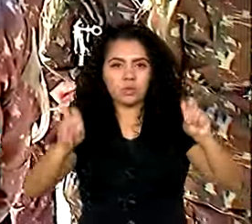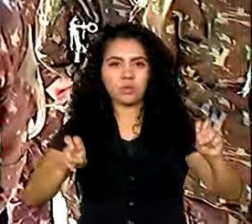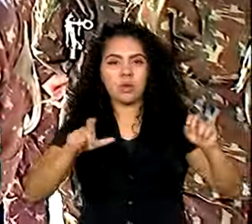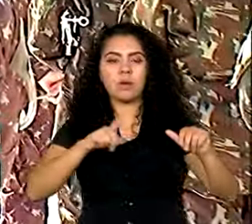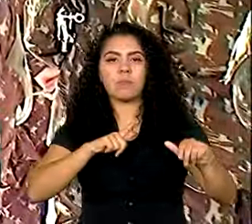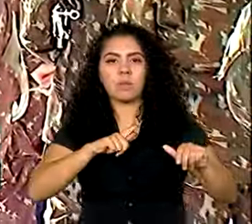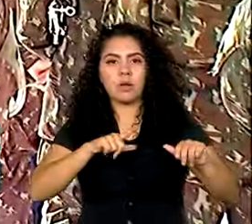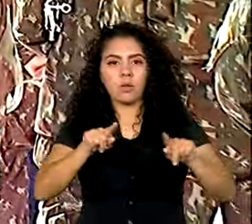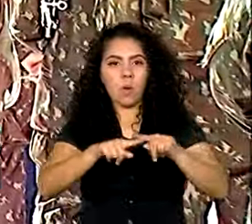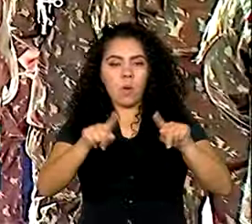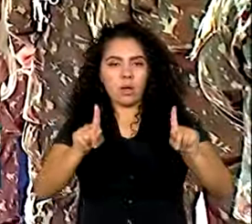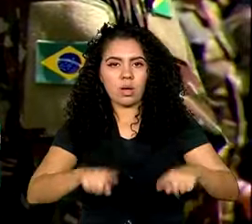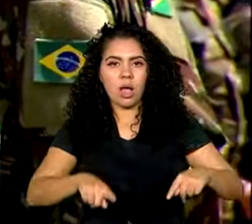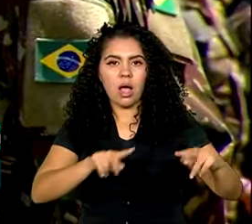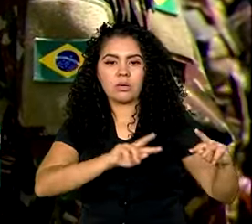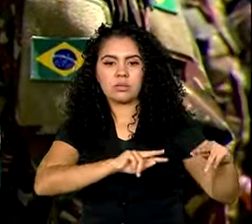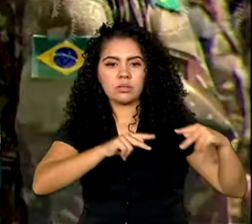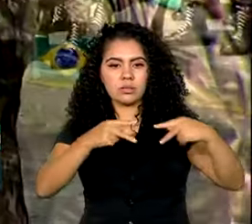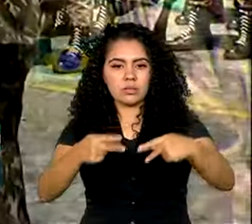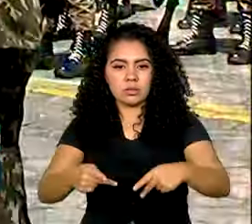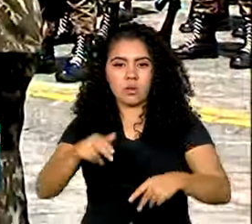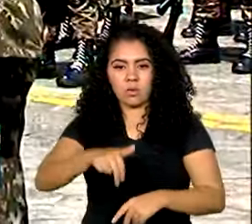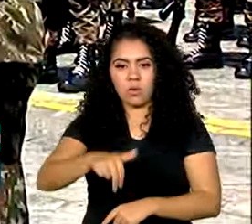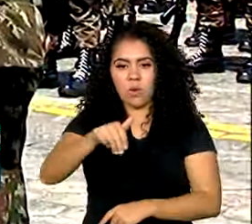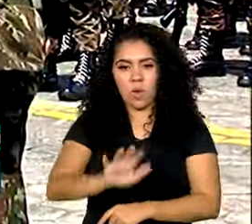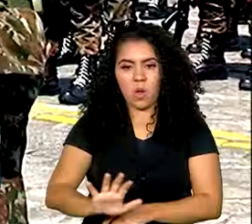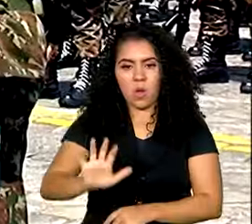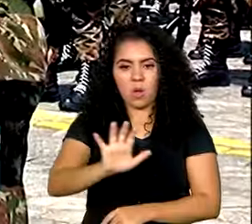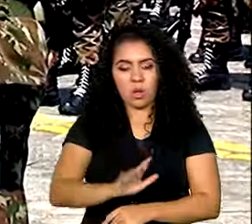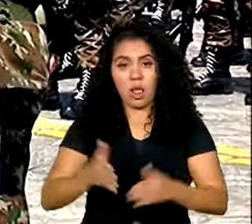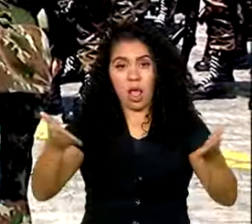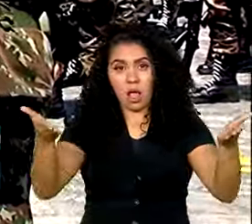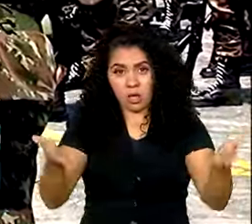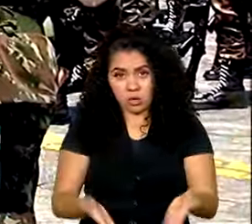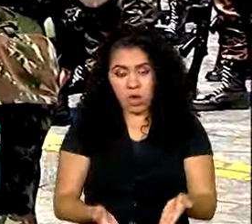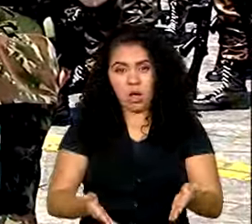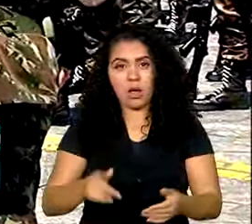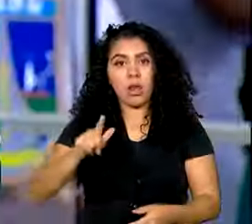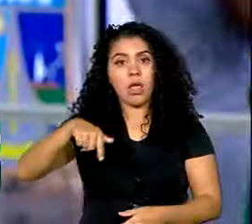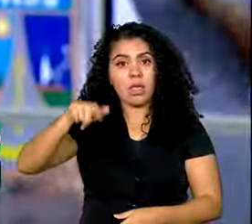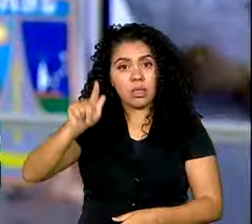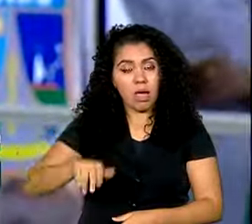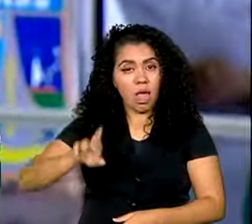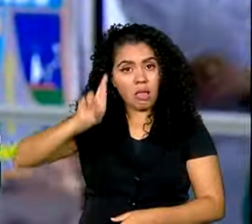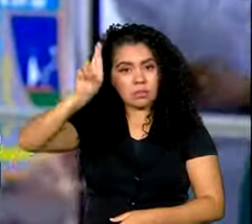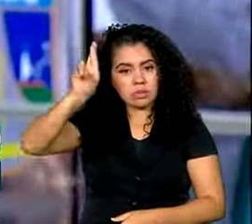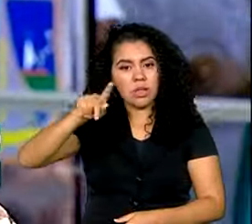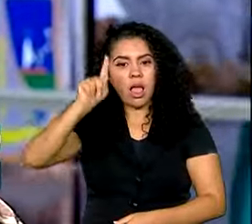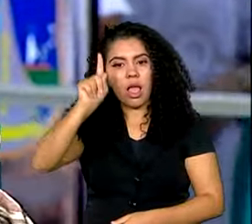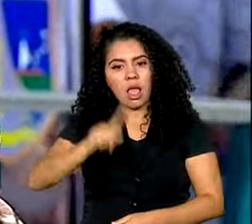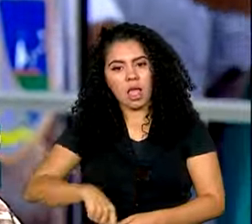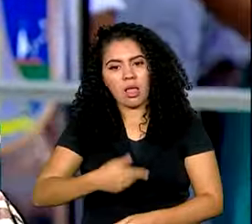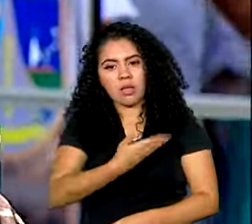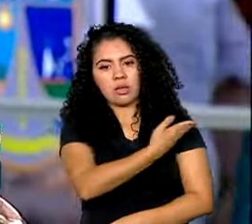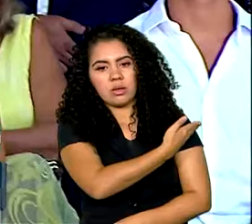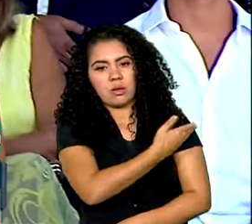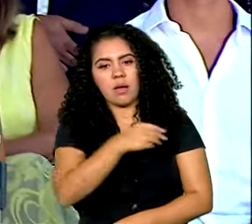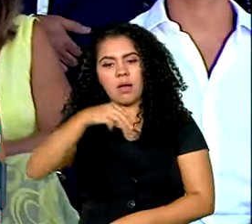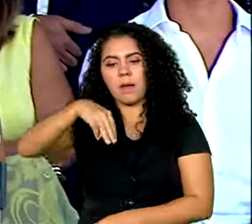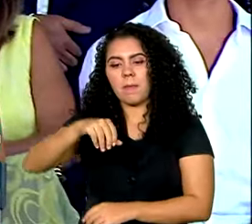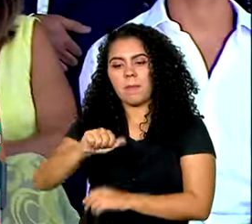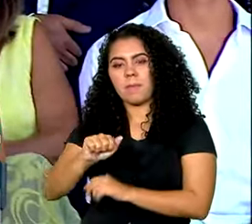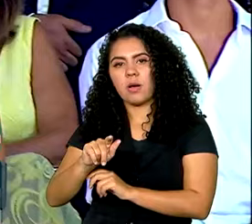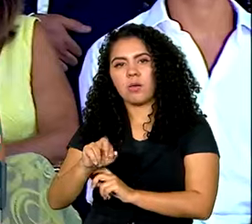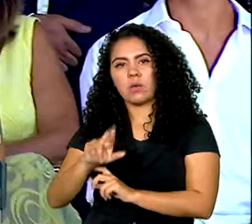comandante militar do Nordeste. A partir de agora, quem assume o posto do comando é o general Maurílio Ribeiro,